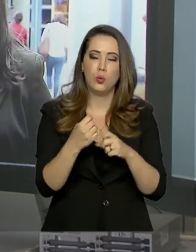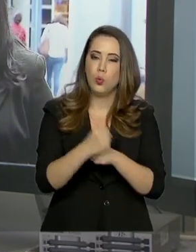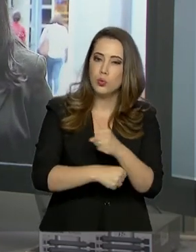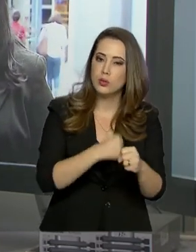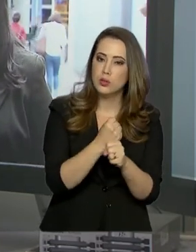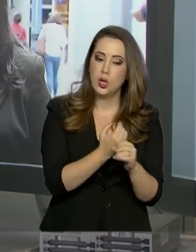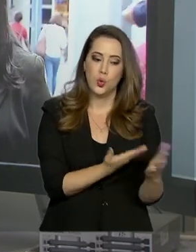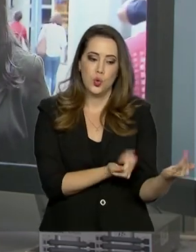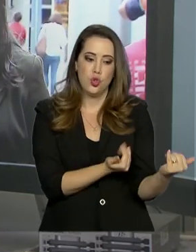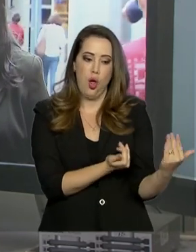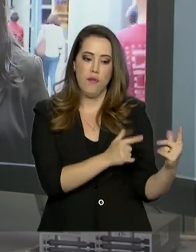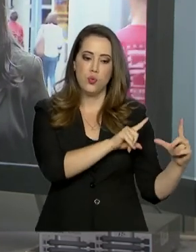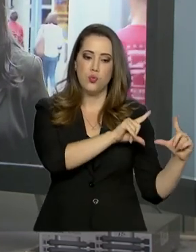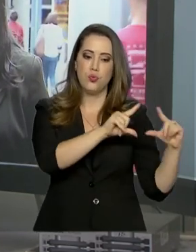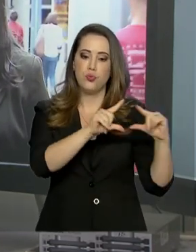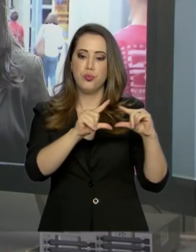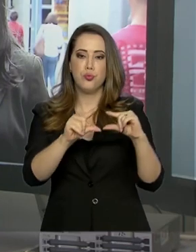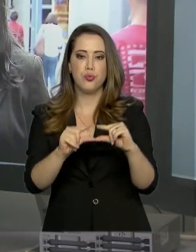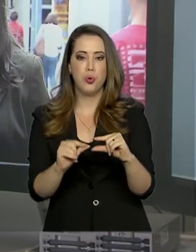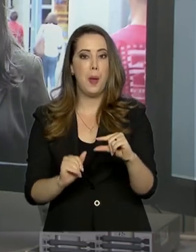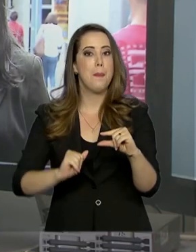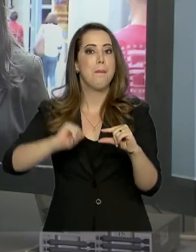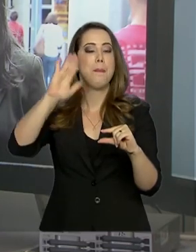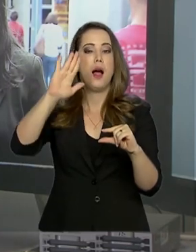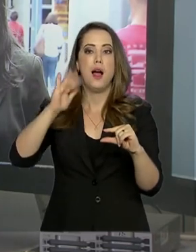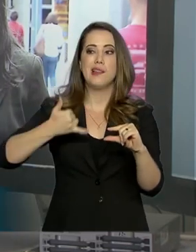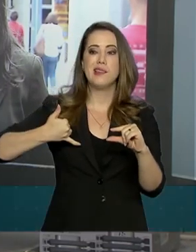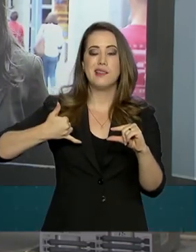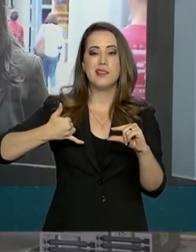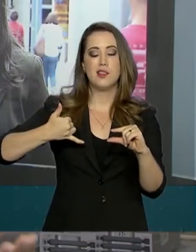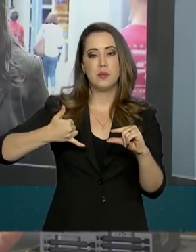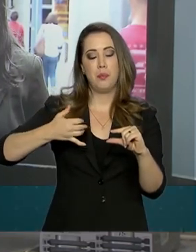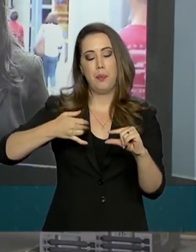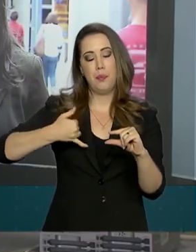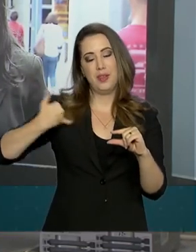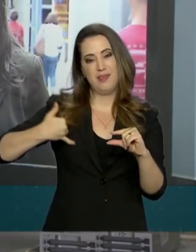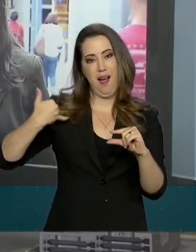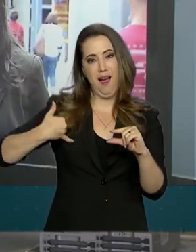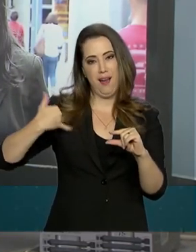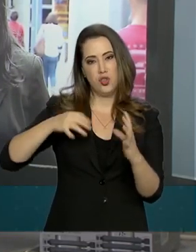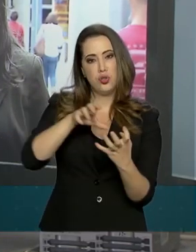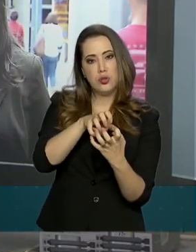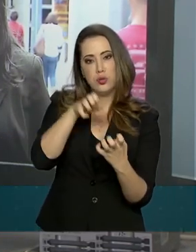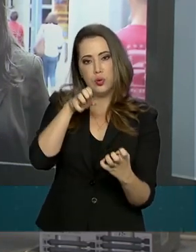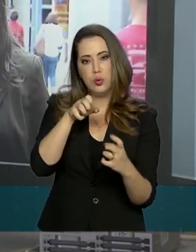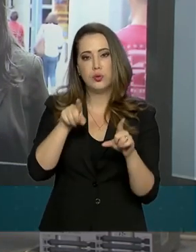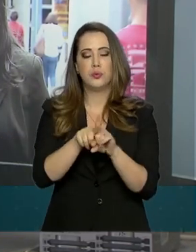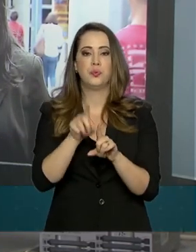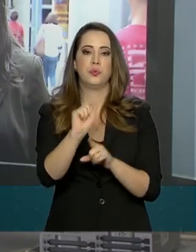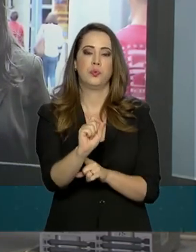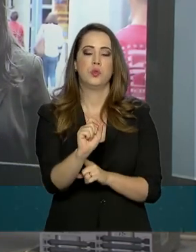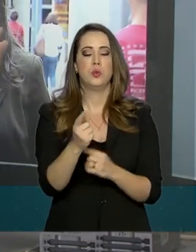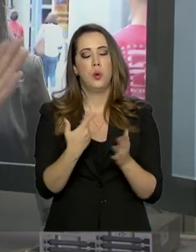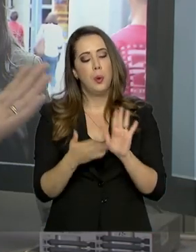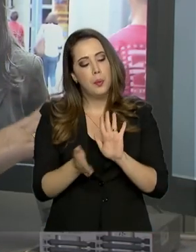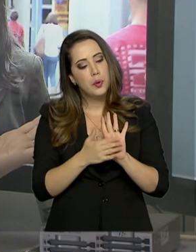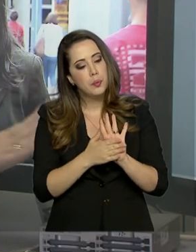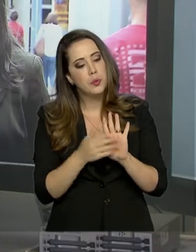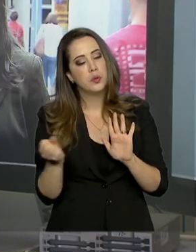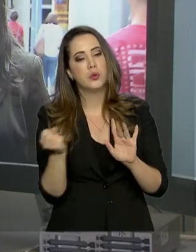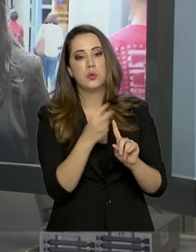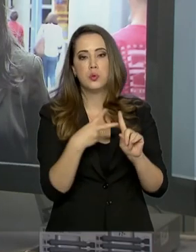número de idosos e aposentados. Eu fiz essa reportagem no mês de fevereiro, assim que o governo federal apresentou a proposta da nova